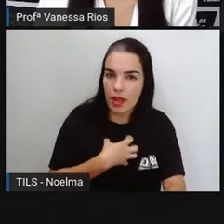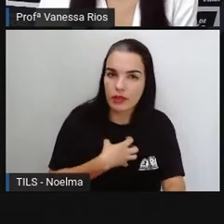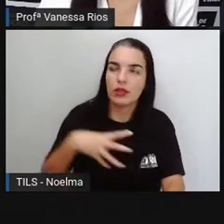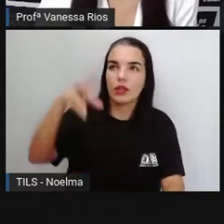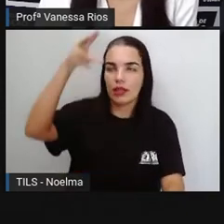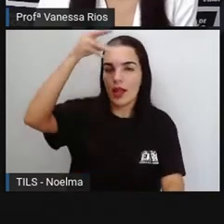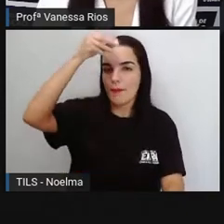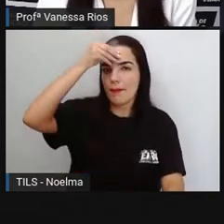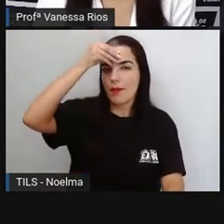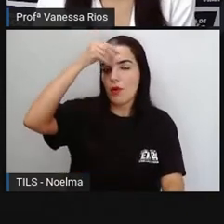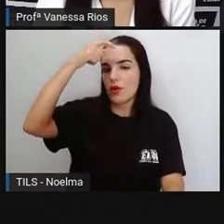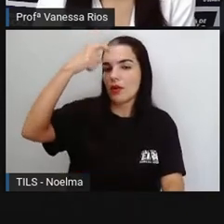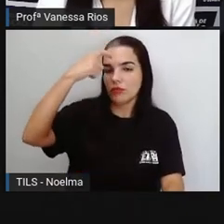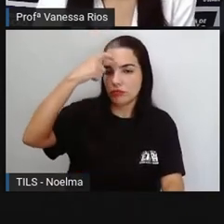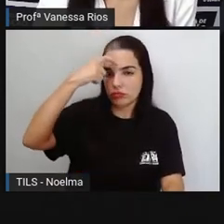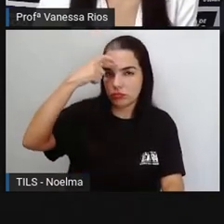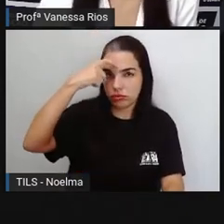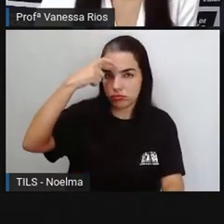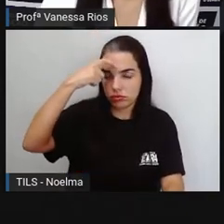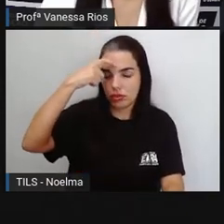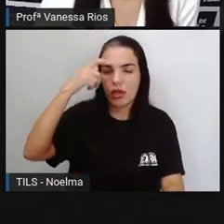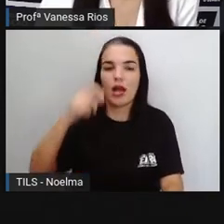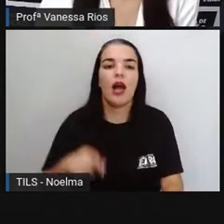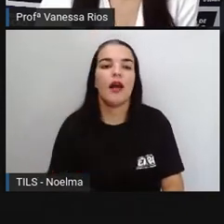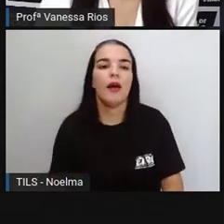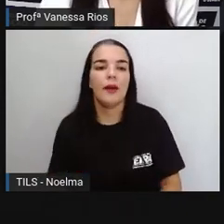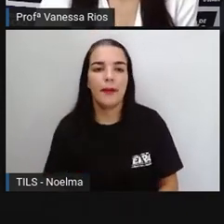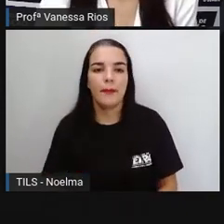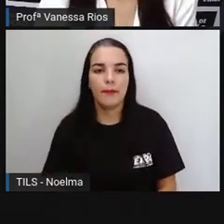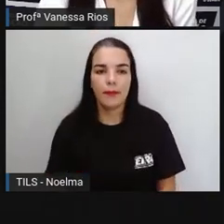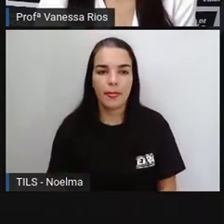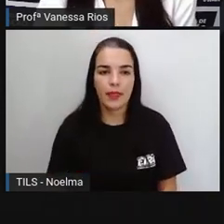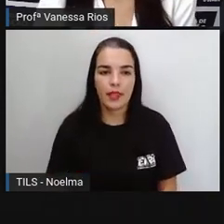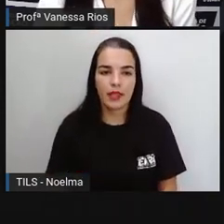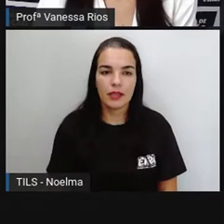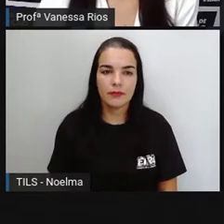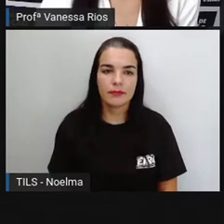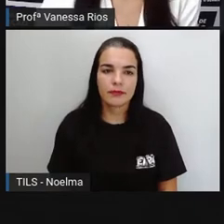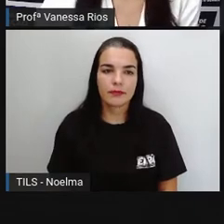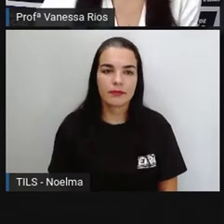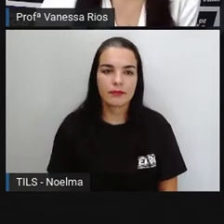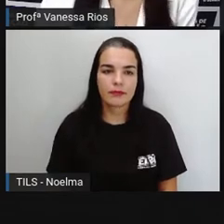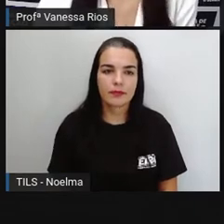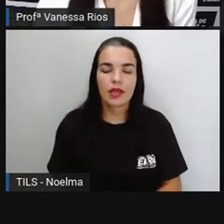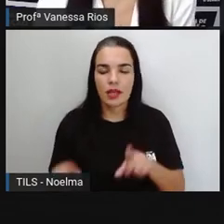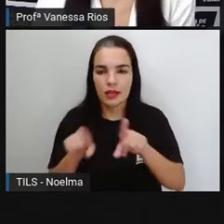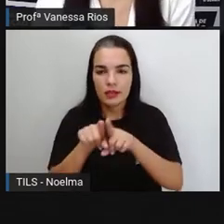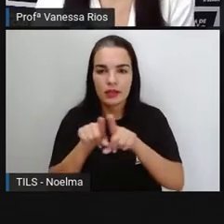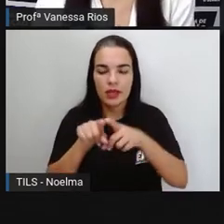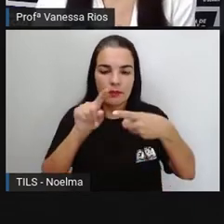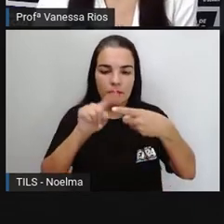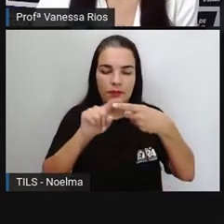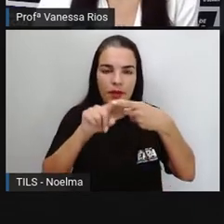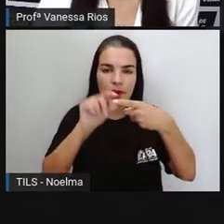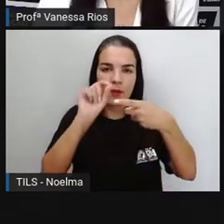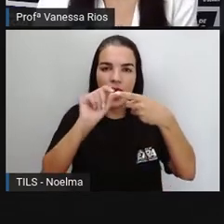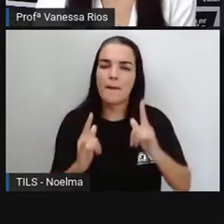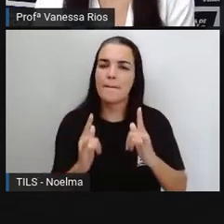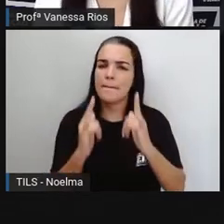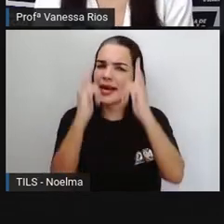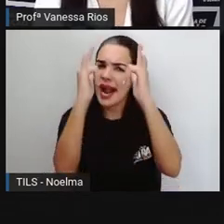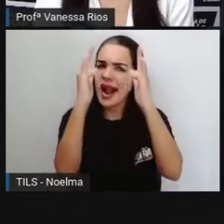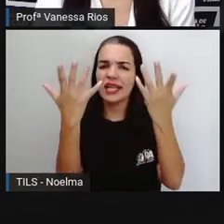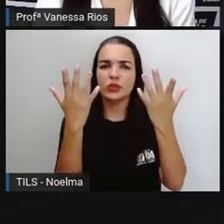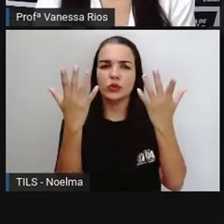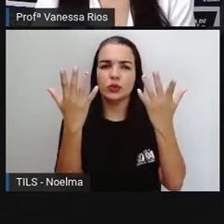eles existem de forma concreta. Ou podem ser também por bens, elementos, que são visualizados, mas